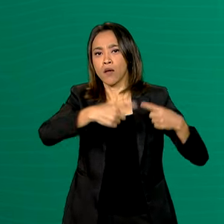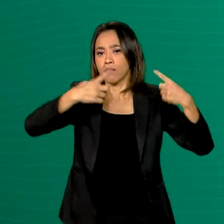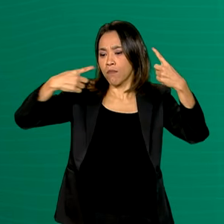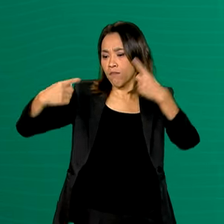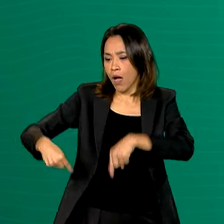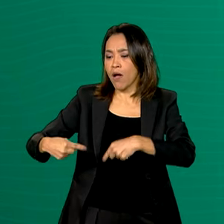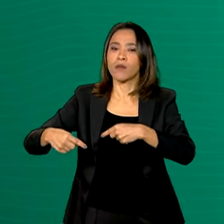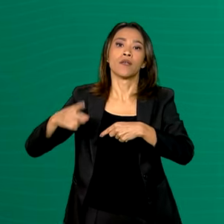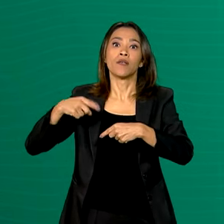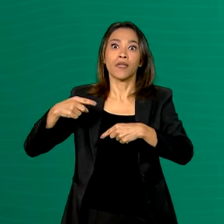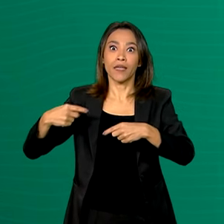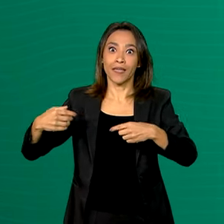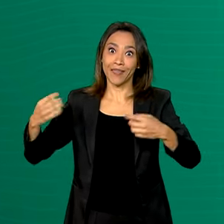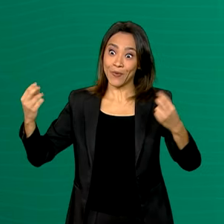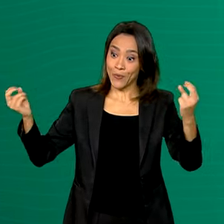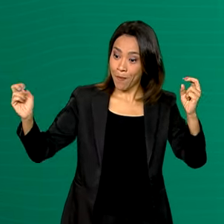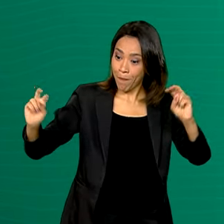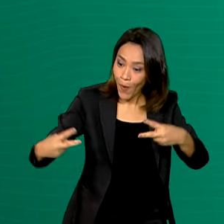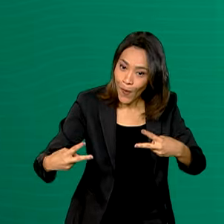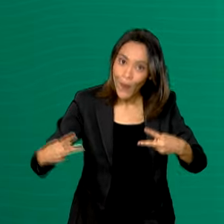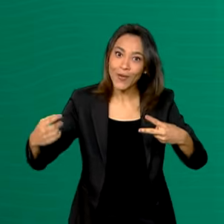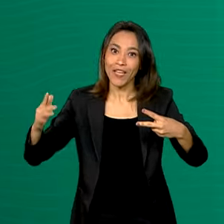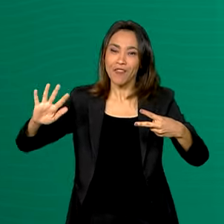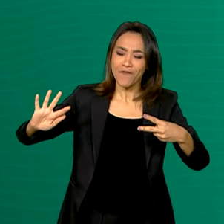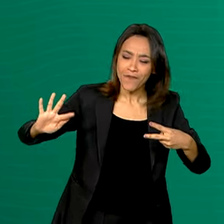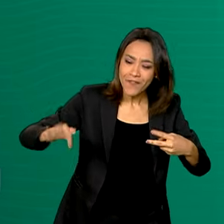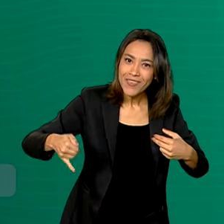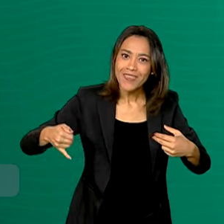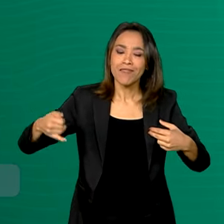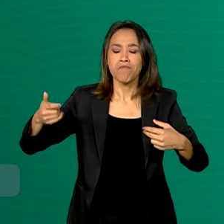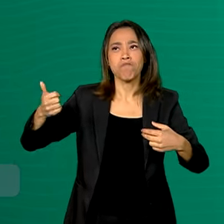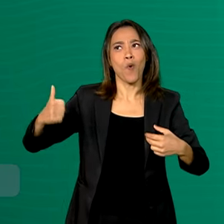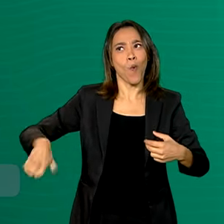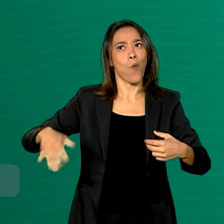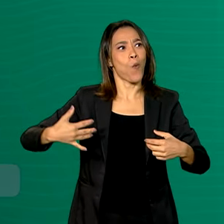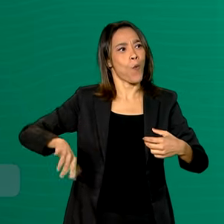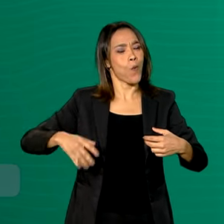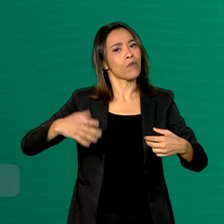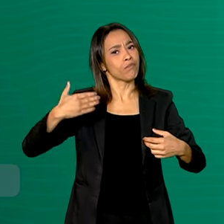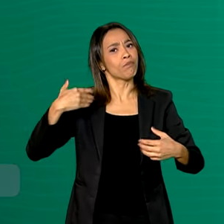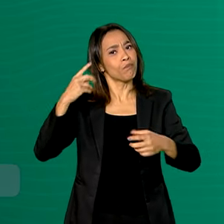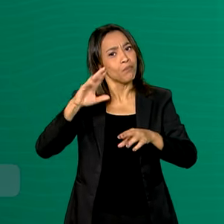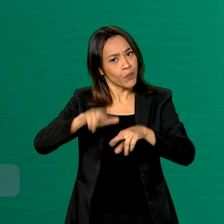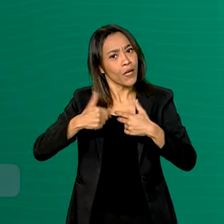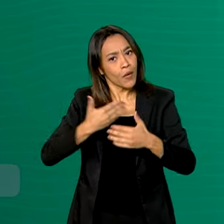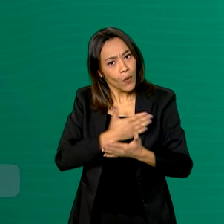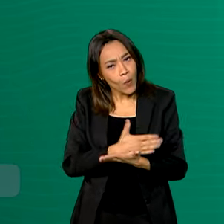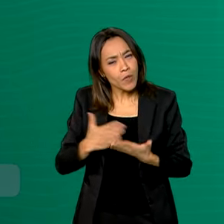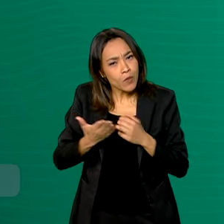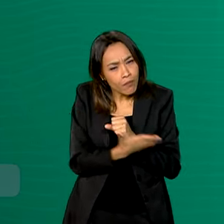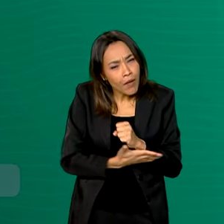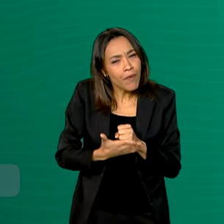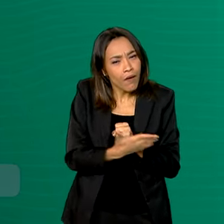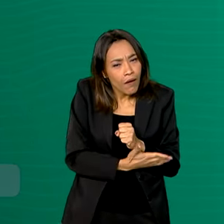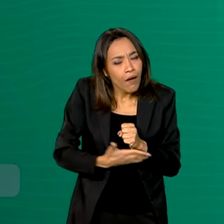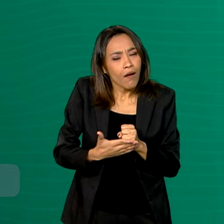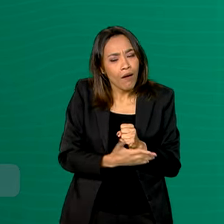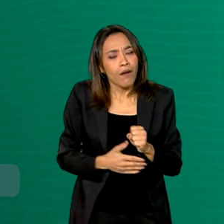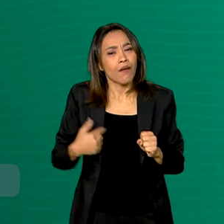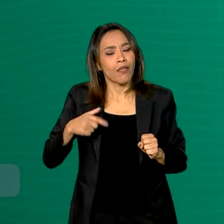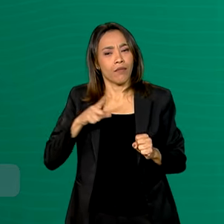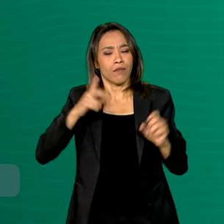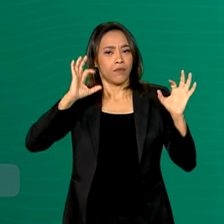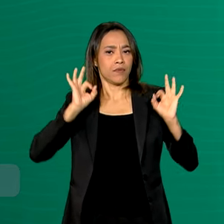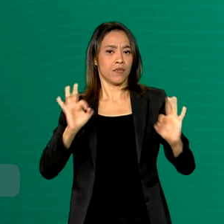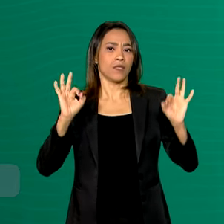atletas finalistas em campeonatos mundiais principais, graças ao trabalho que começou aí na base. Então a gente tem certeza que